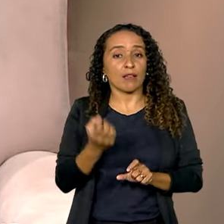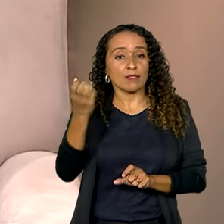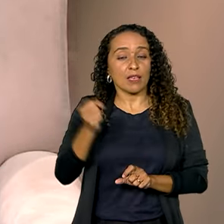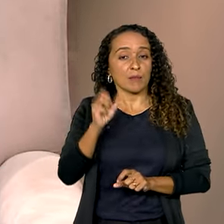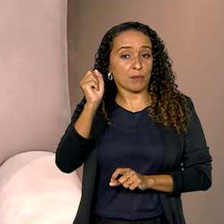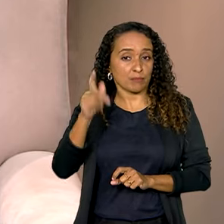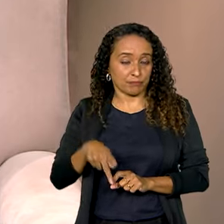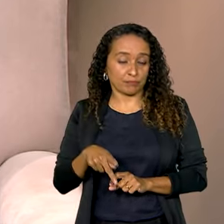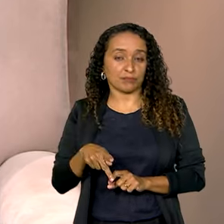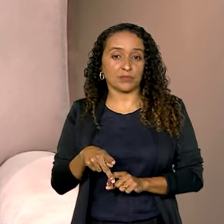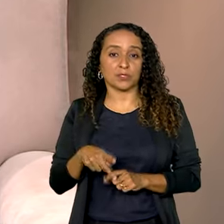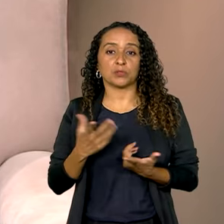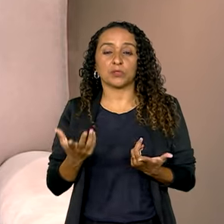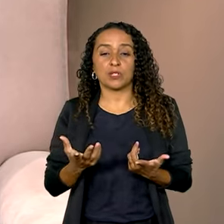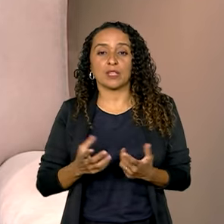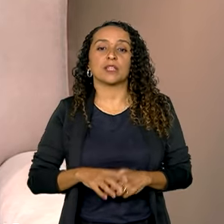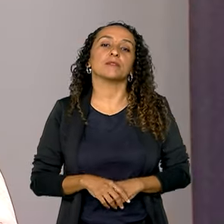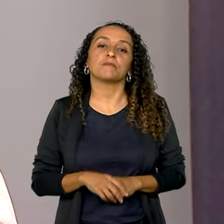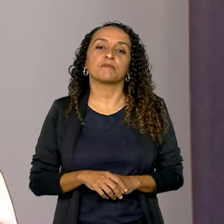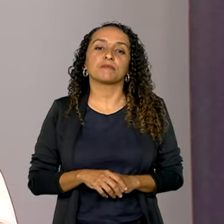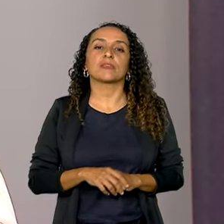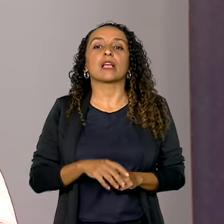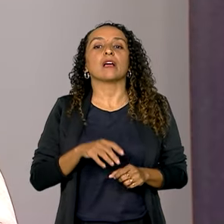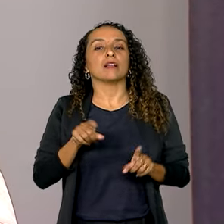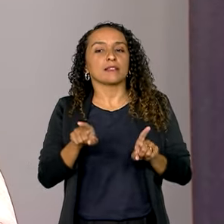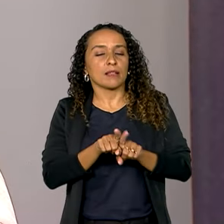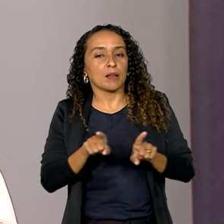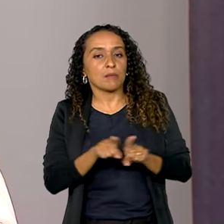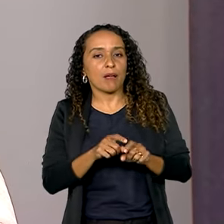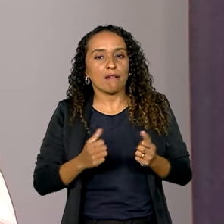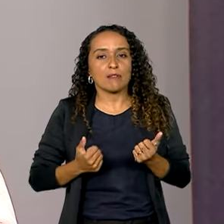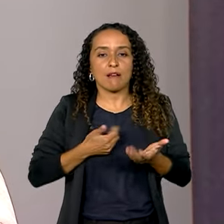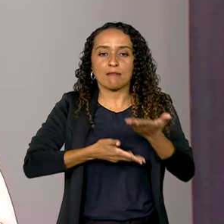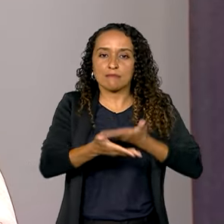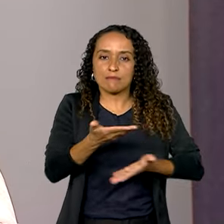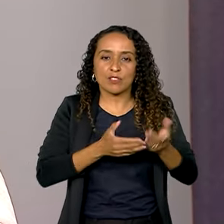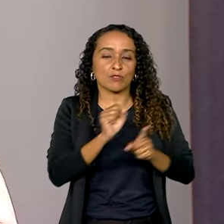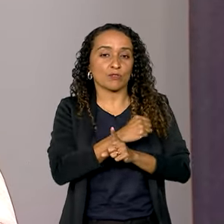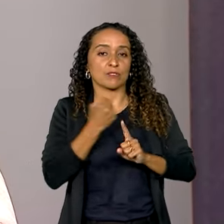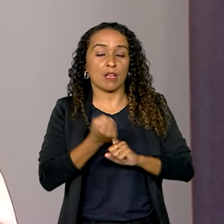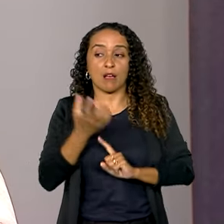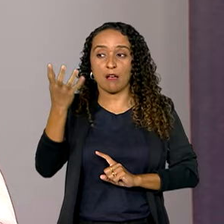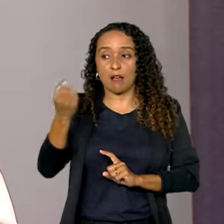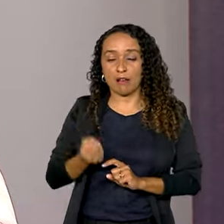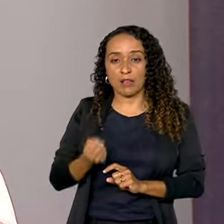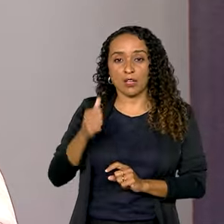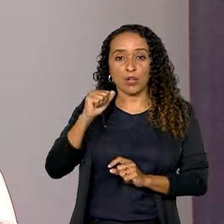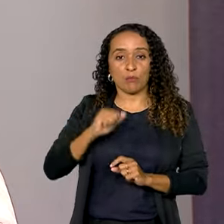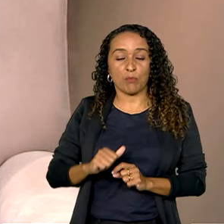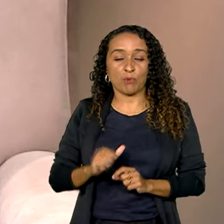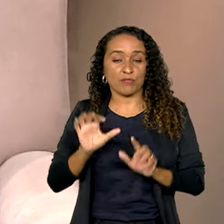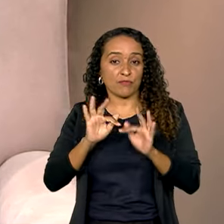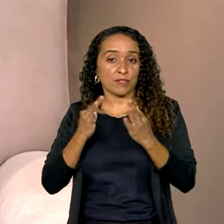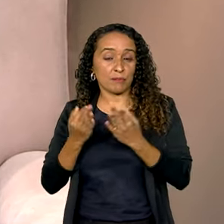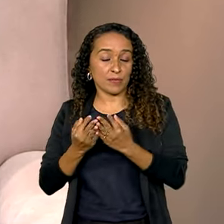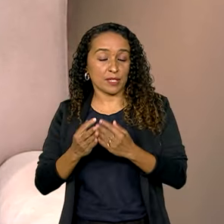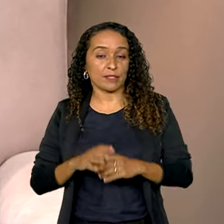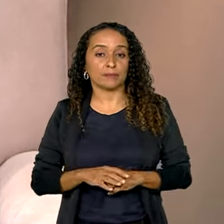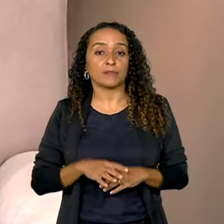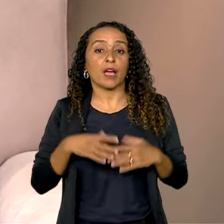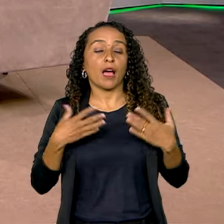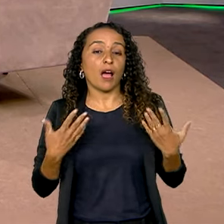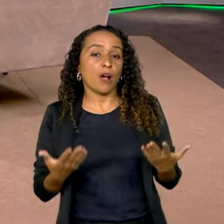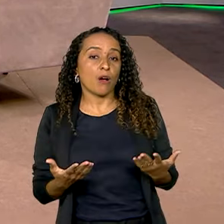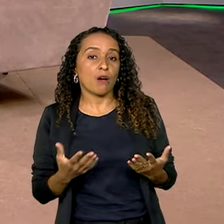aposentadorias, pensões. Na assistência social, os beneficiários do programa Bolsa Família. Agora, coordenadora, esses